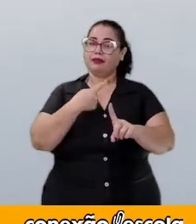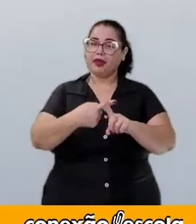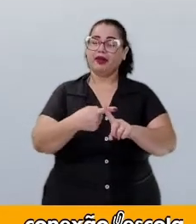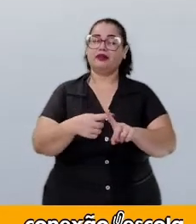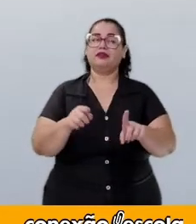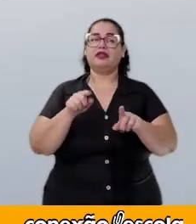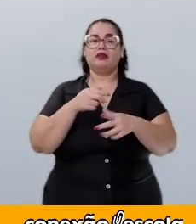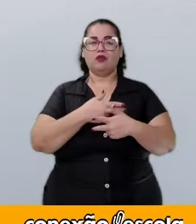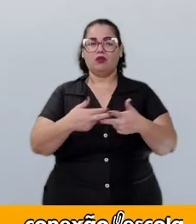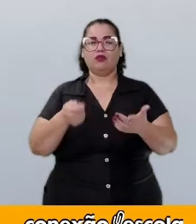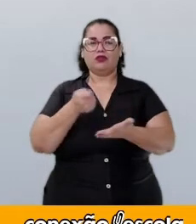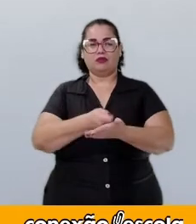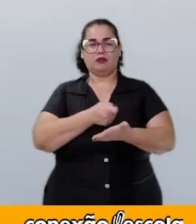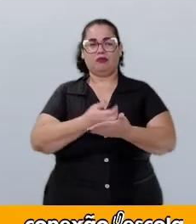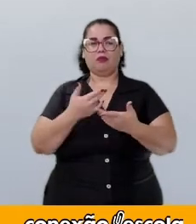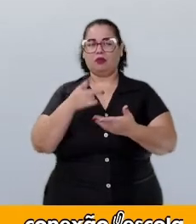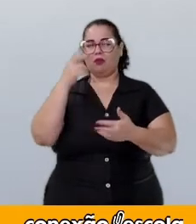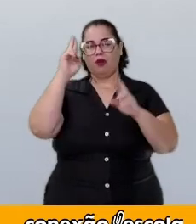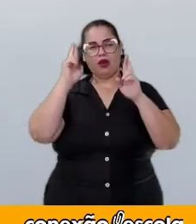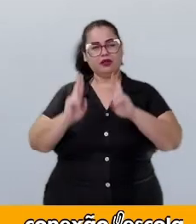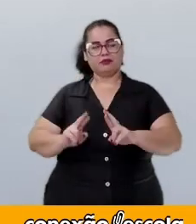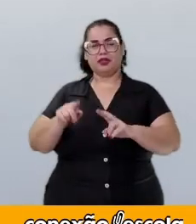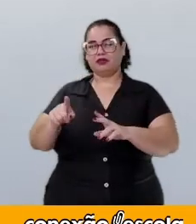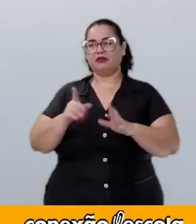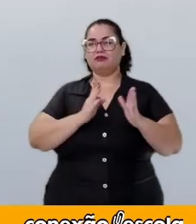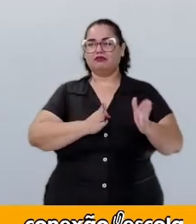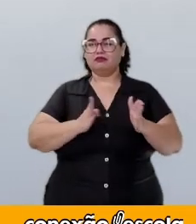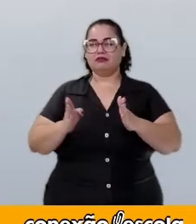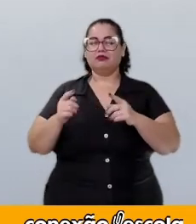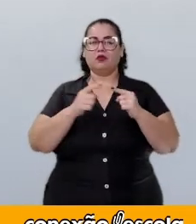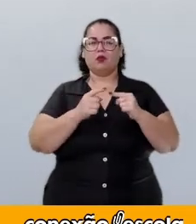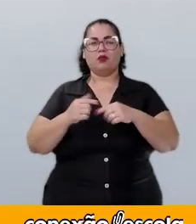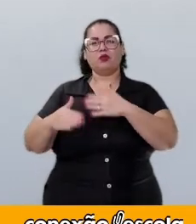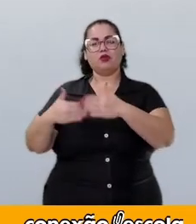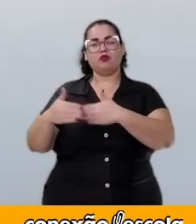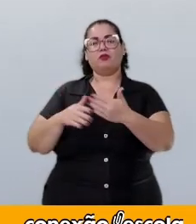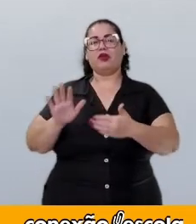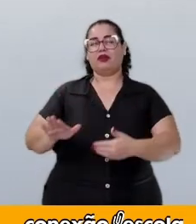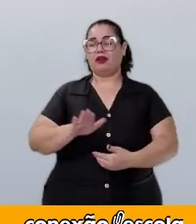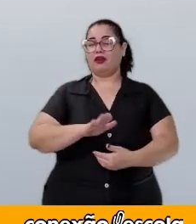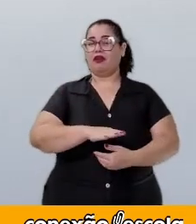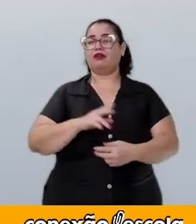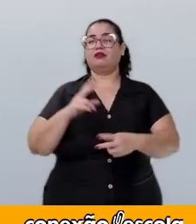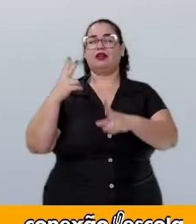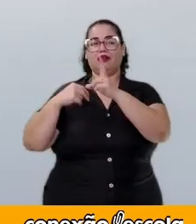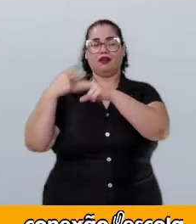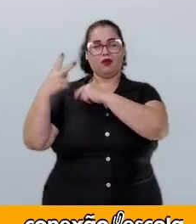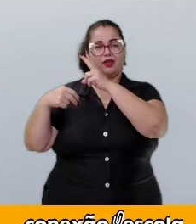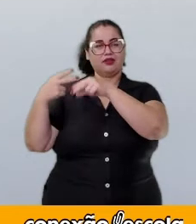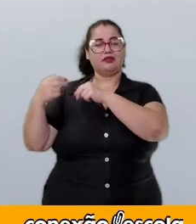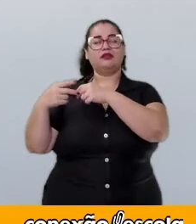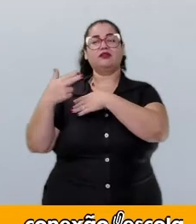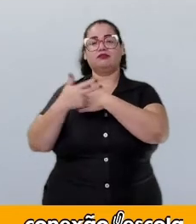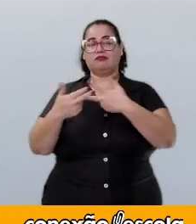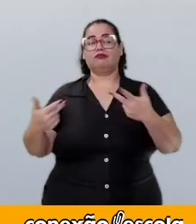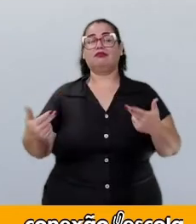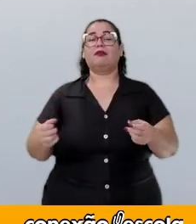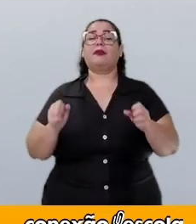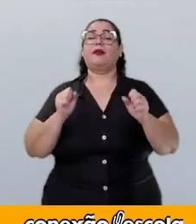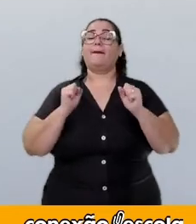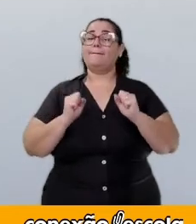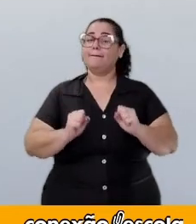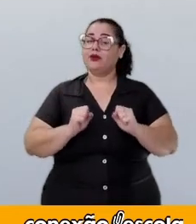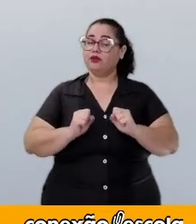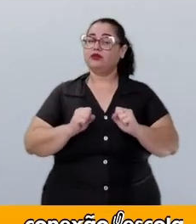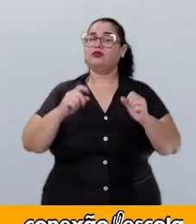essa atitude, especialmente a de não respeitar as fases do desenvolvimento da criança e do adolescente, pode